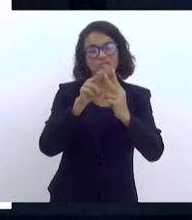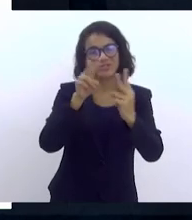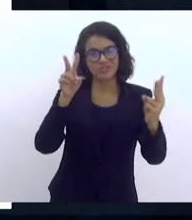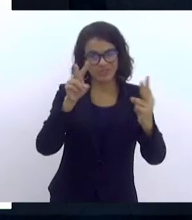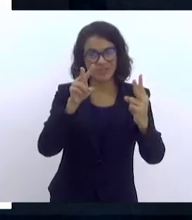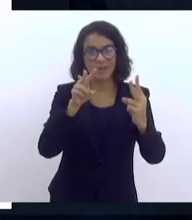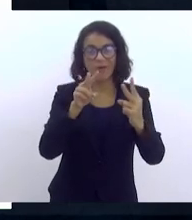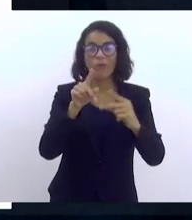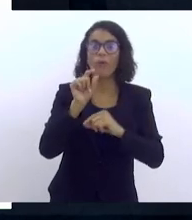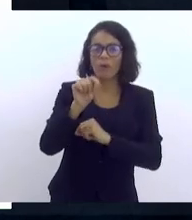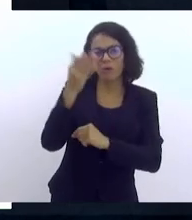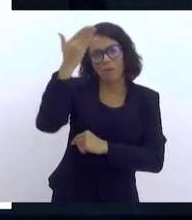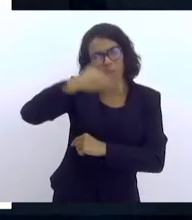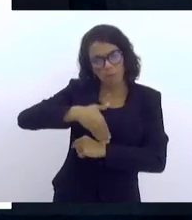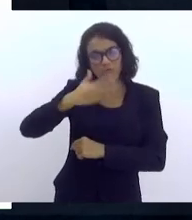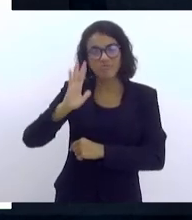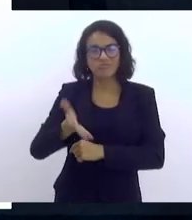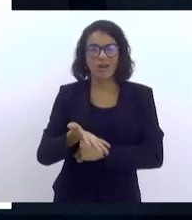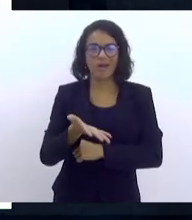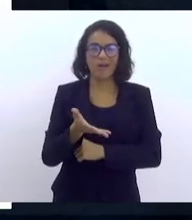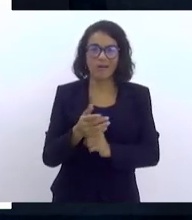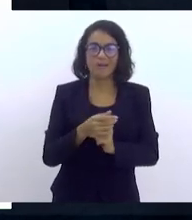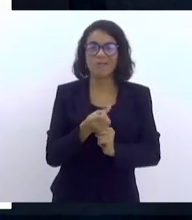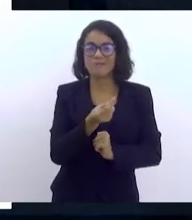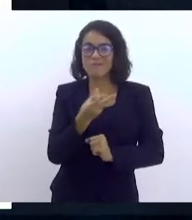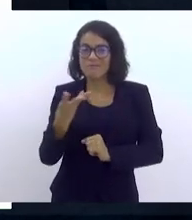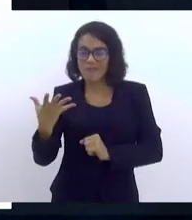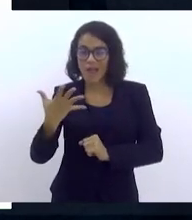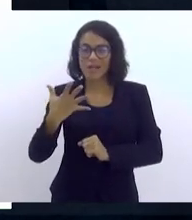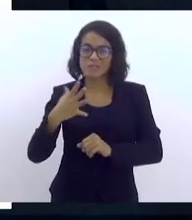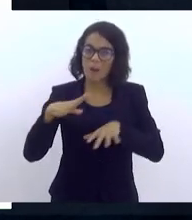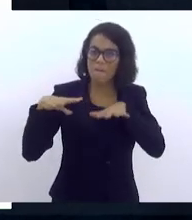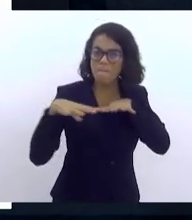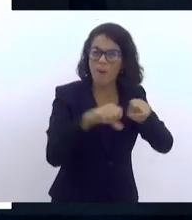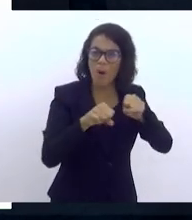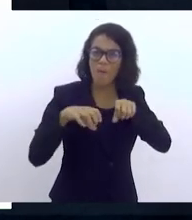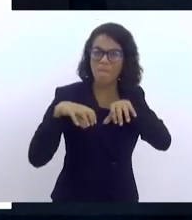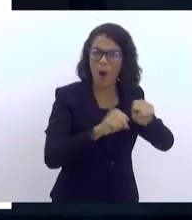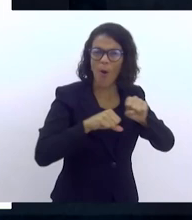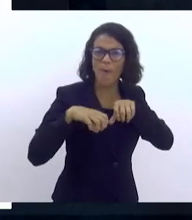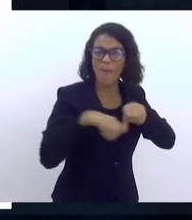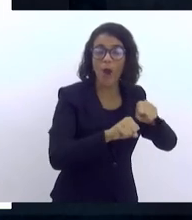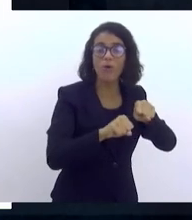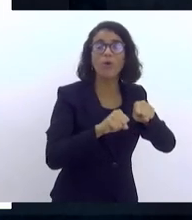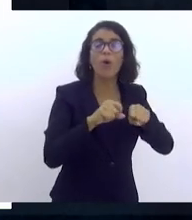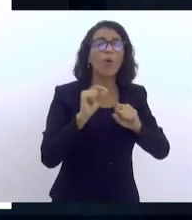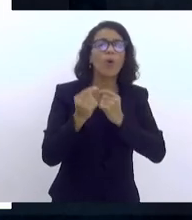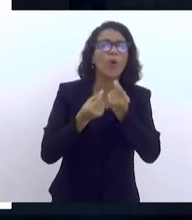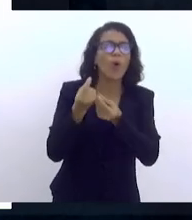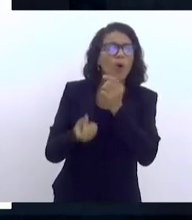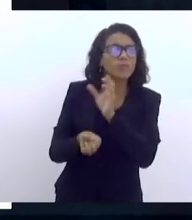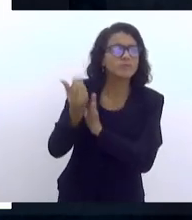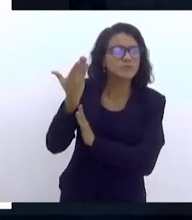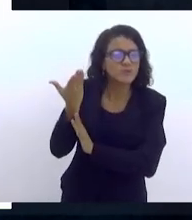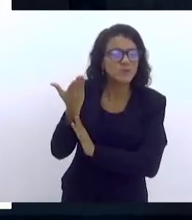já se mostrou que boa parte desses ataques eles são alimentados,